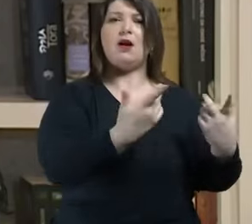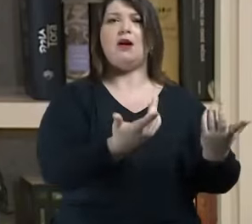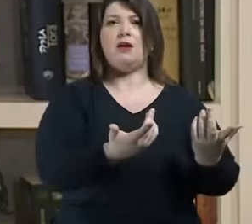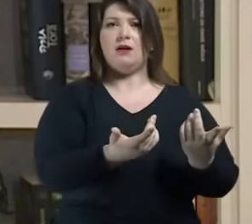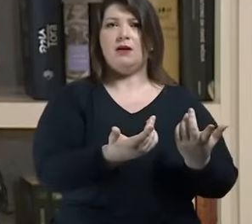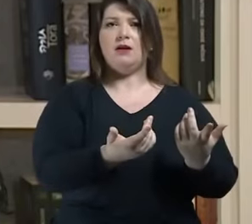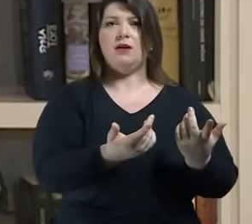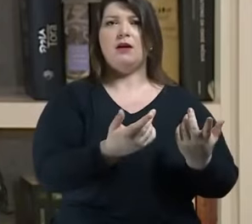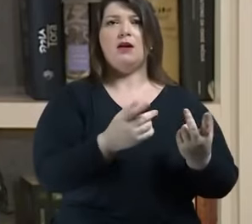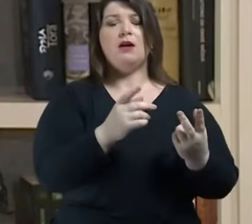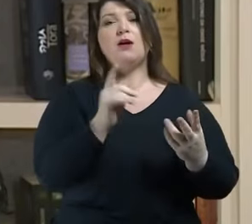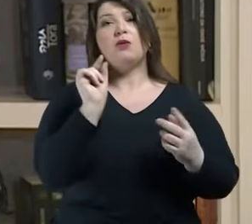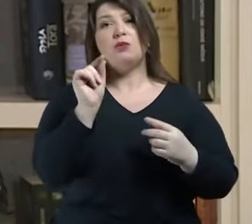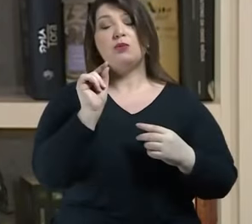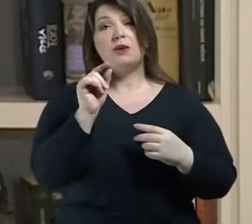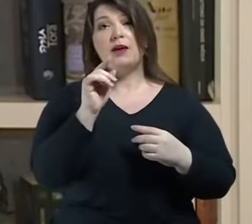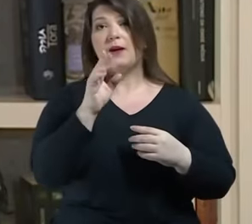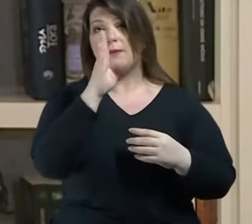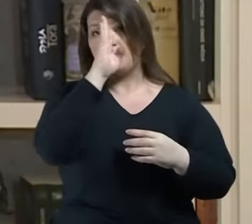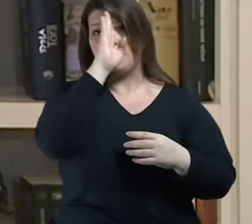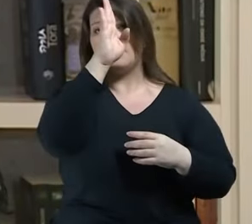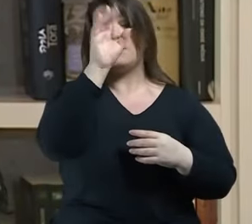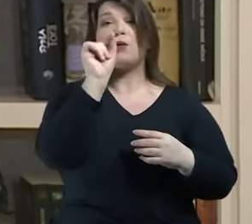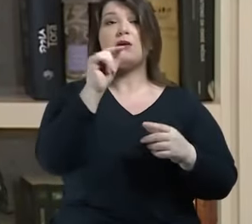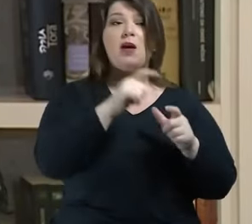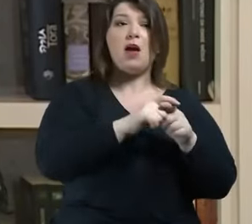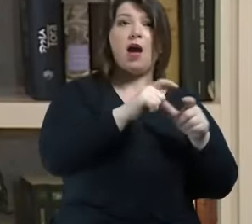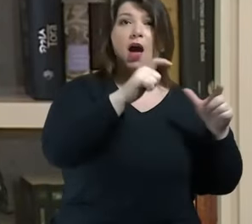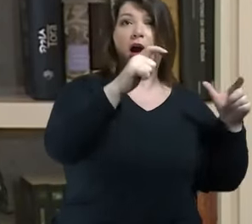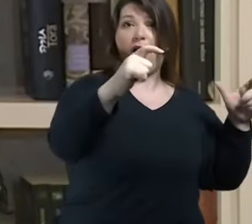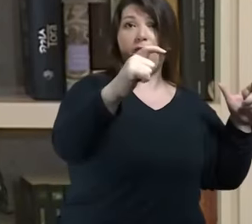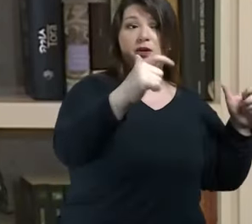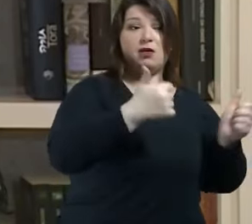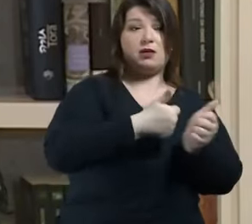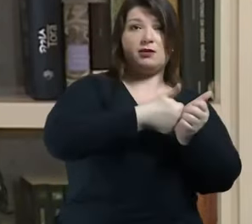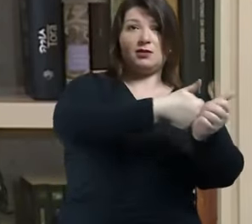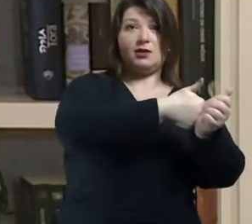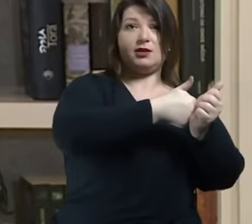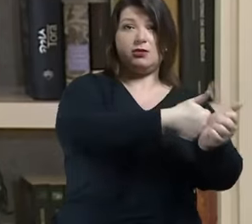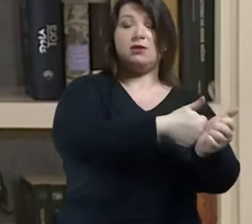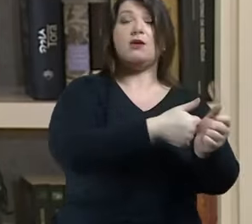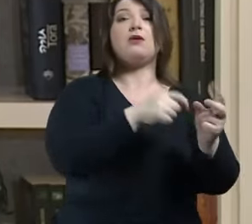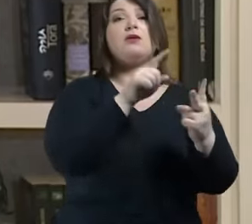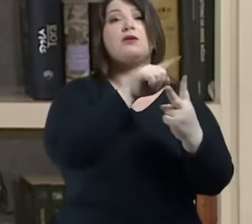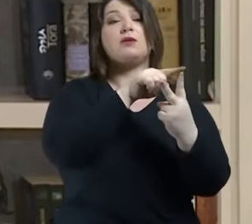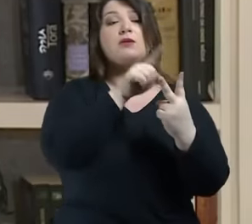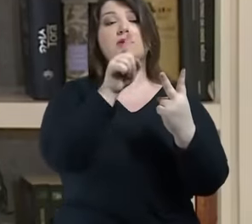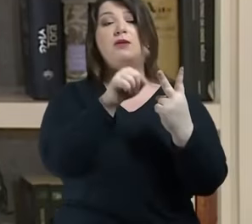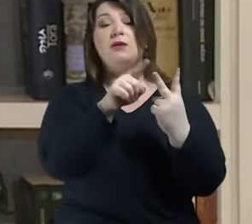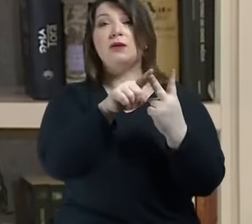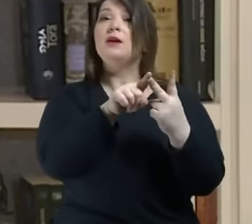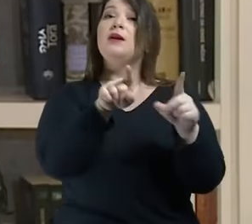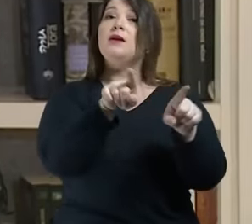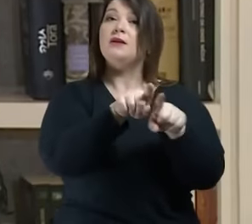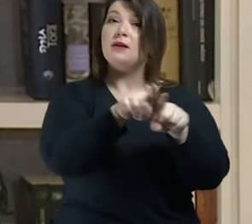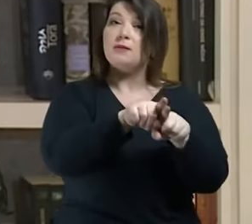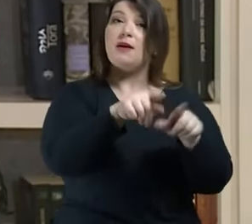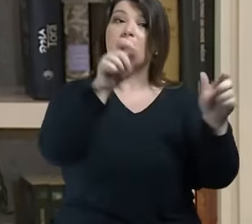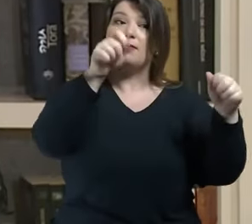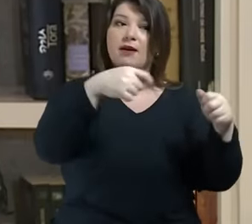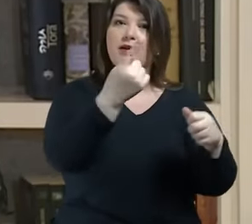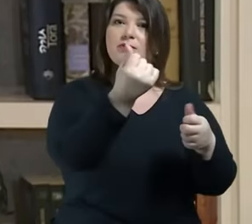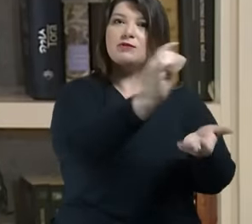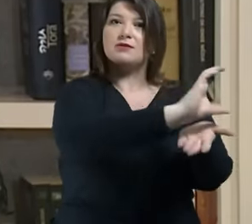principal que é aumentar seu número de seguidores e ser alguém que pode ganhar dinheiro com a internet